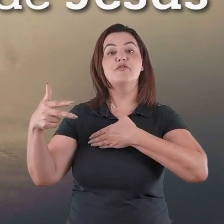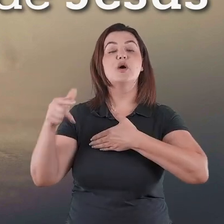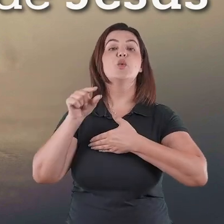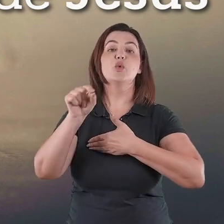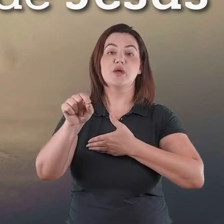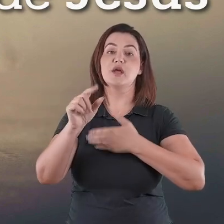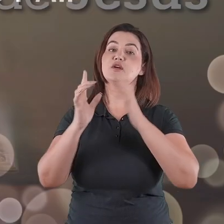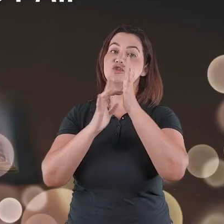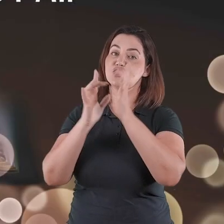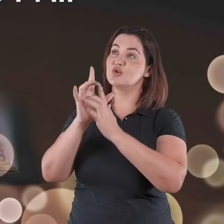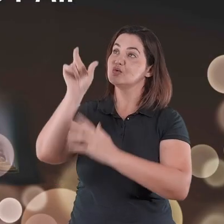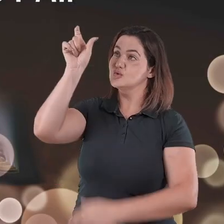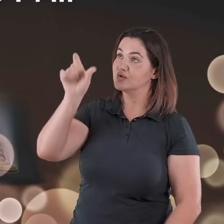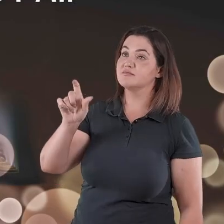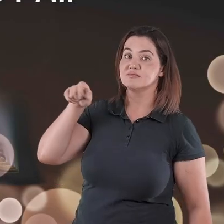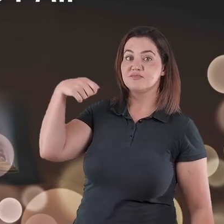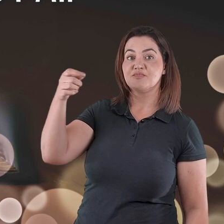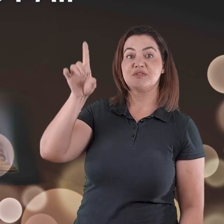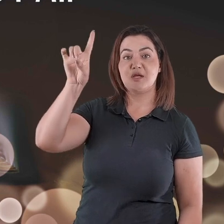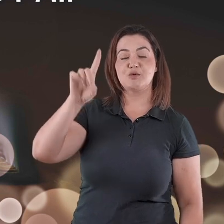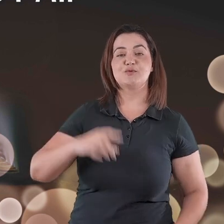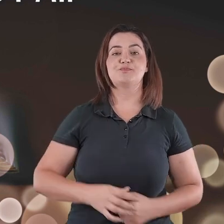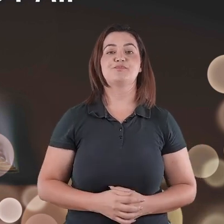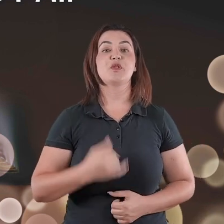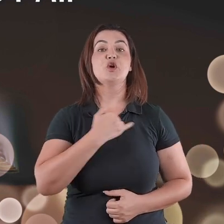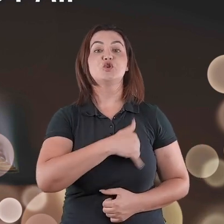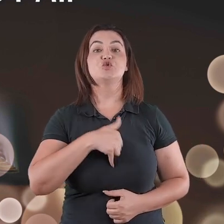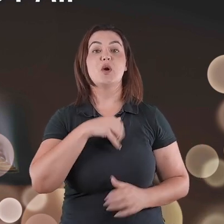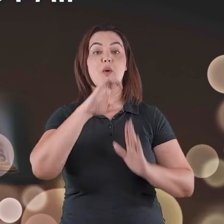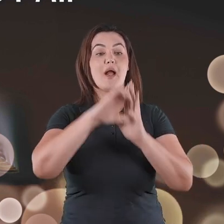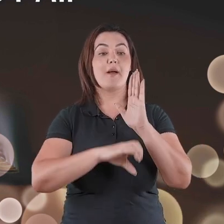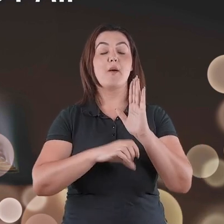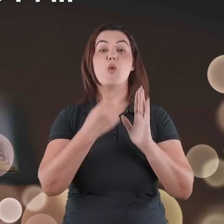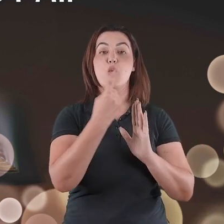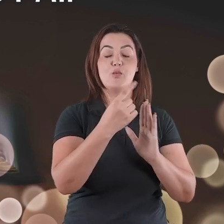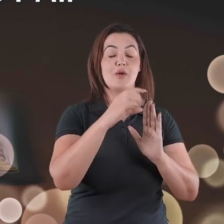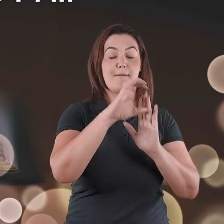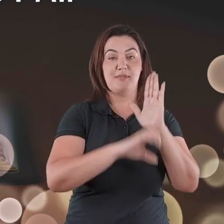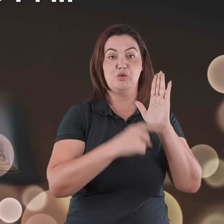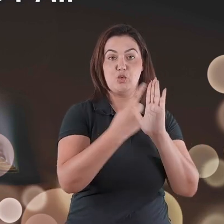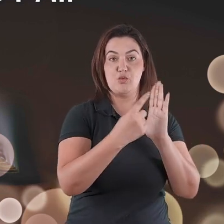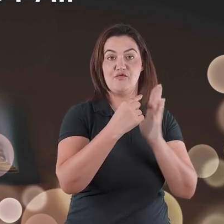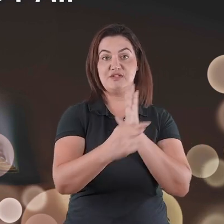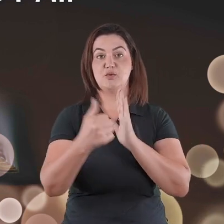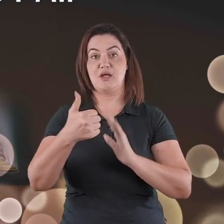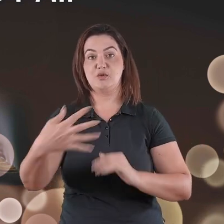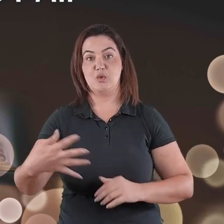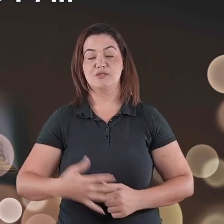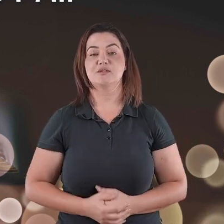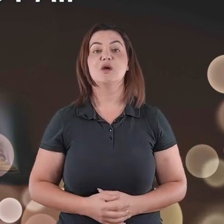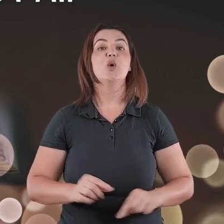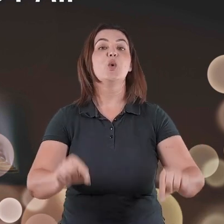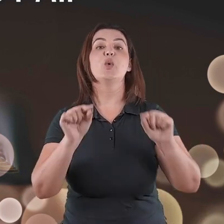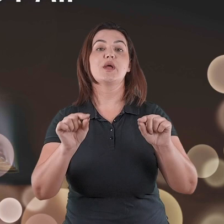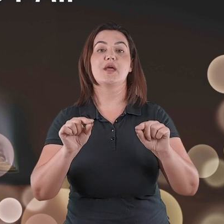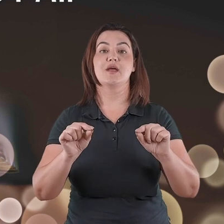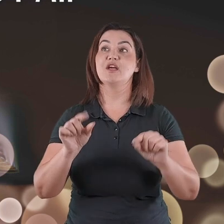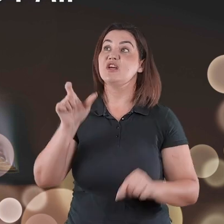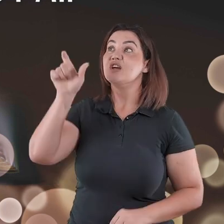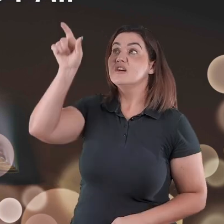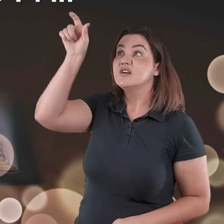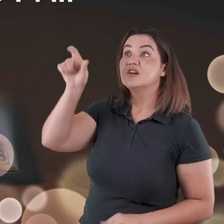divindade divina, olha só, João 1,14 e o verbo se fez carne, Cristo se fez carne,